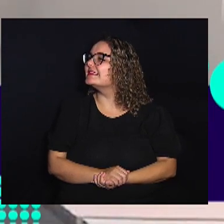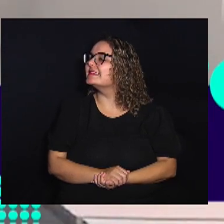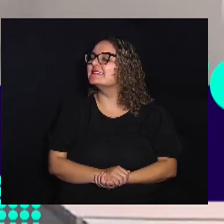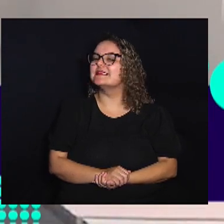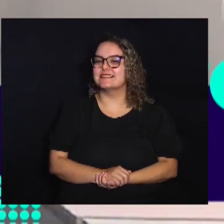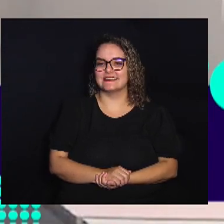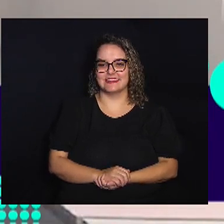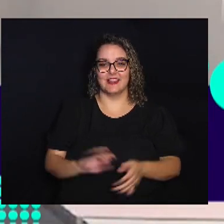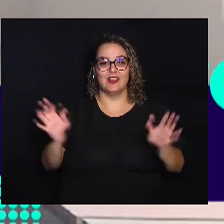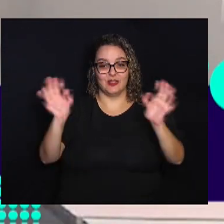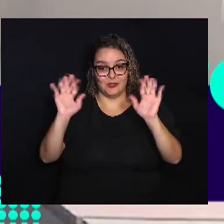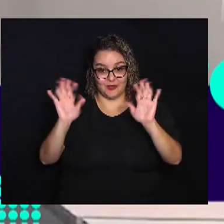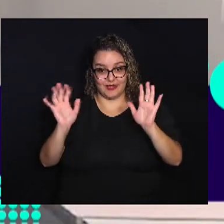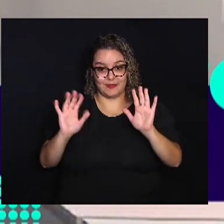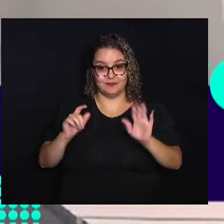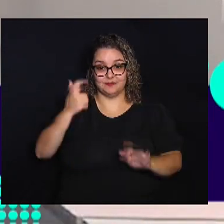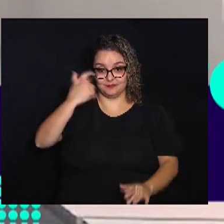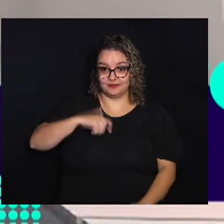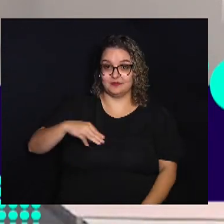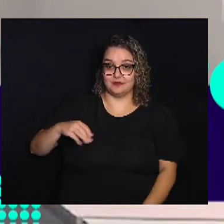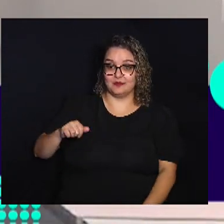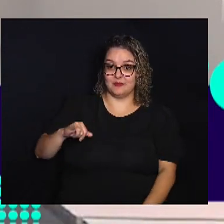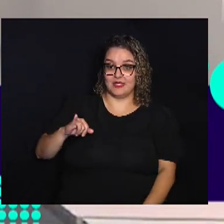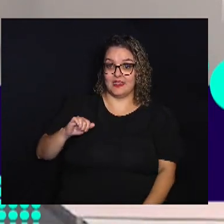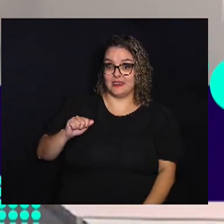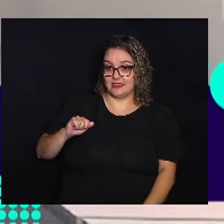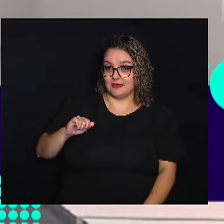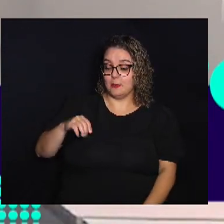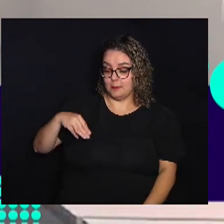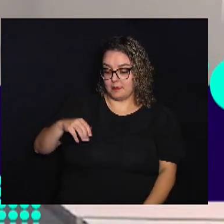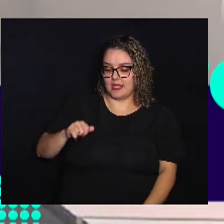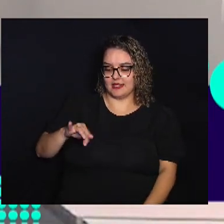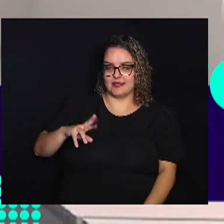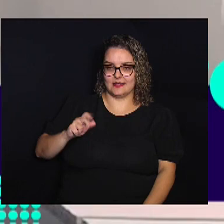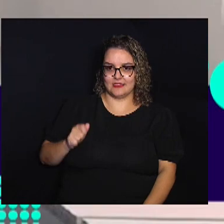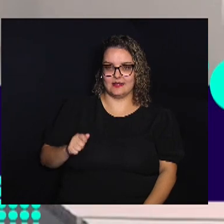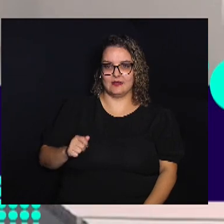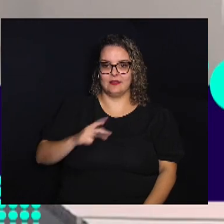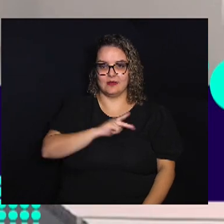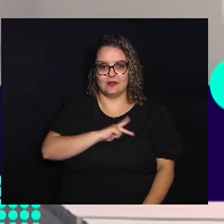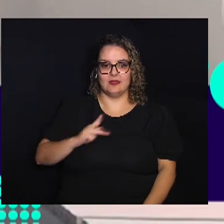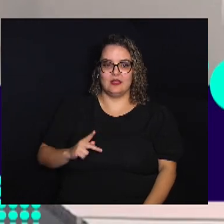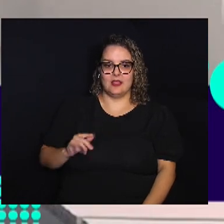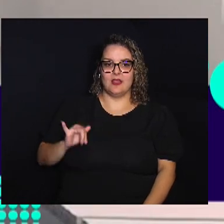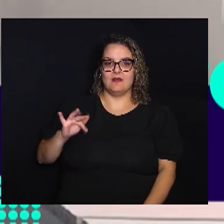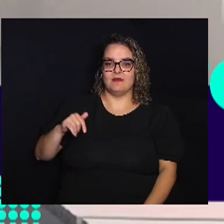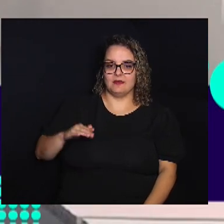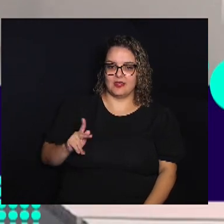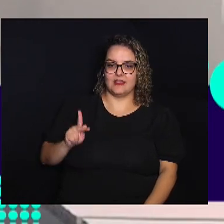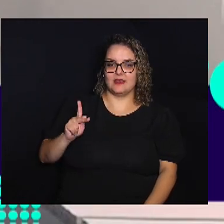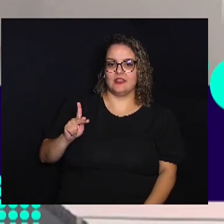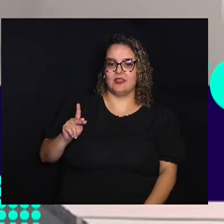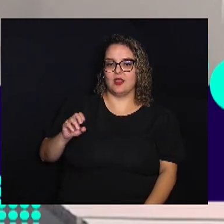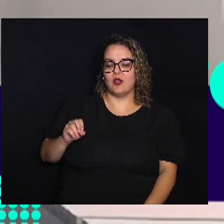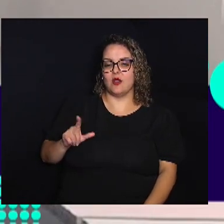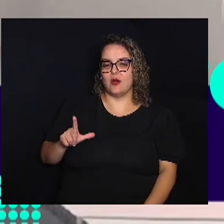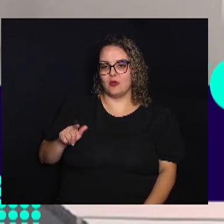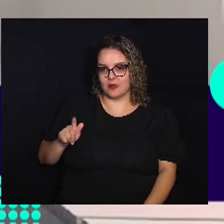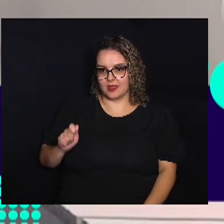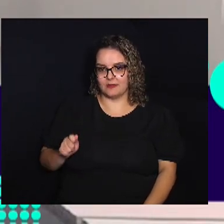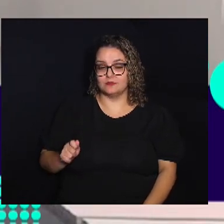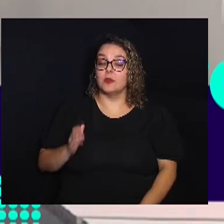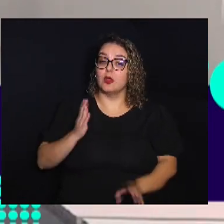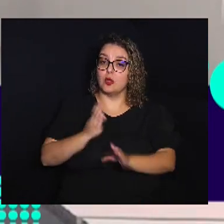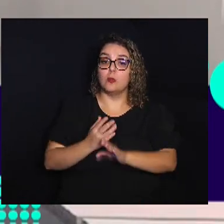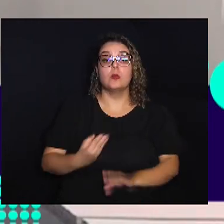Olá Me chamo Mayra Liguori Sou presidente Da ONG Think Olga E gostaria De convidar você Pra um encontro